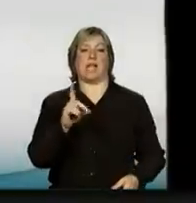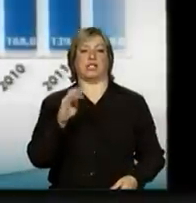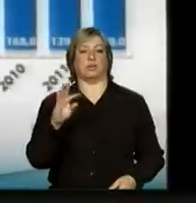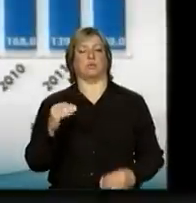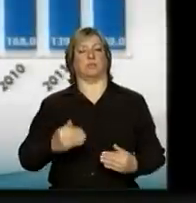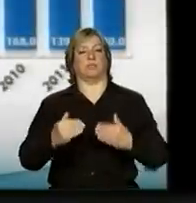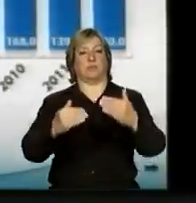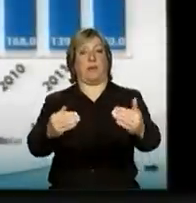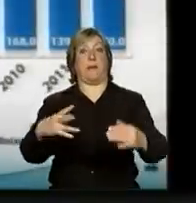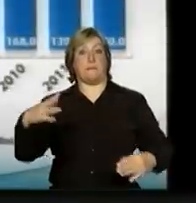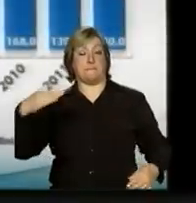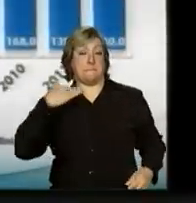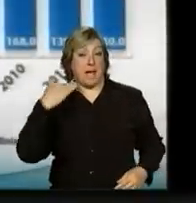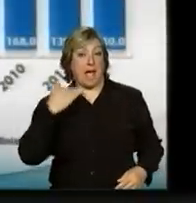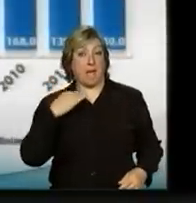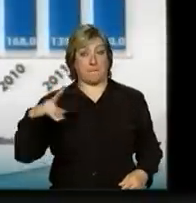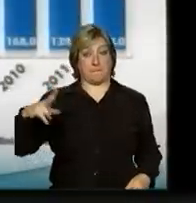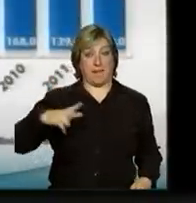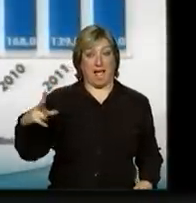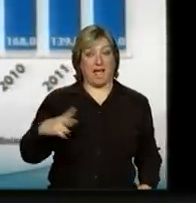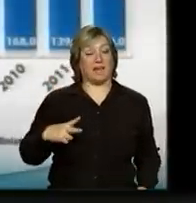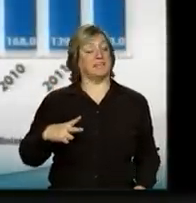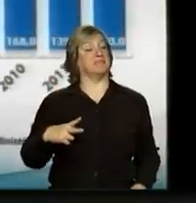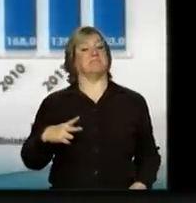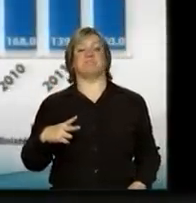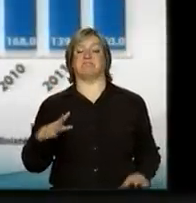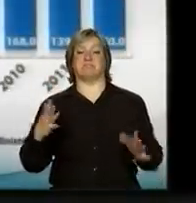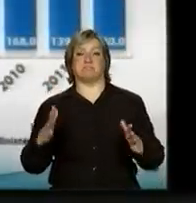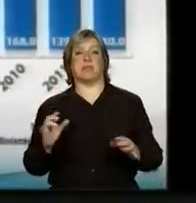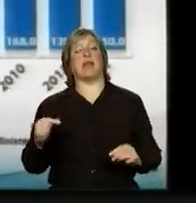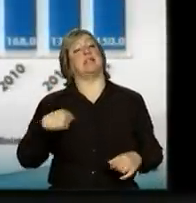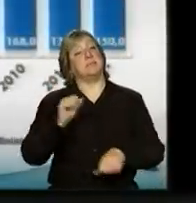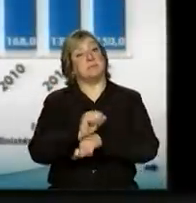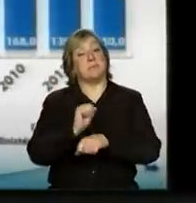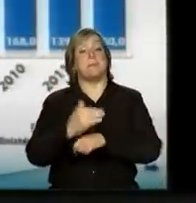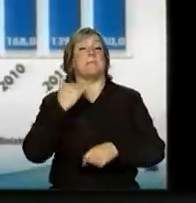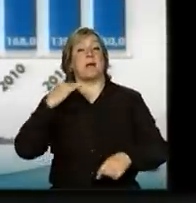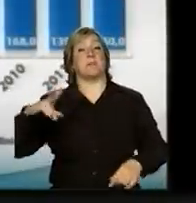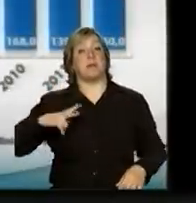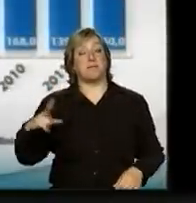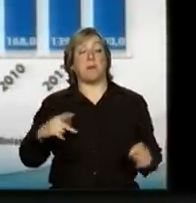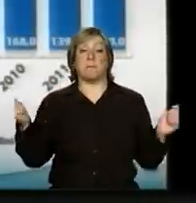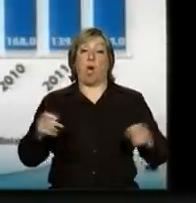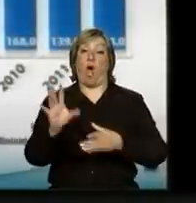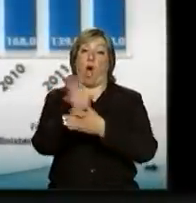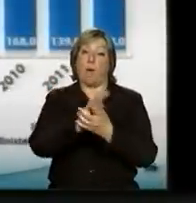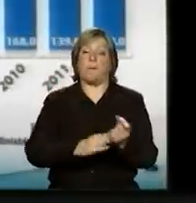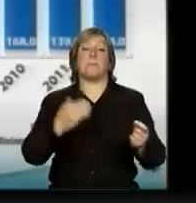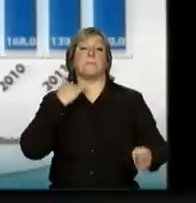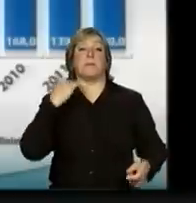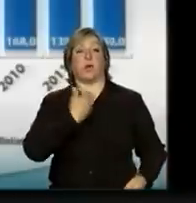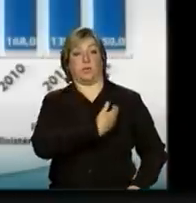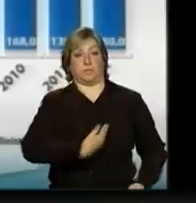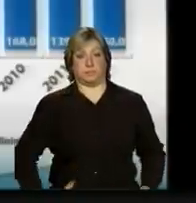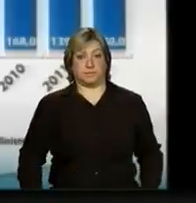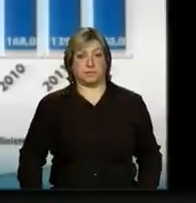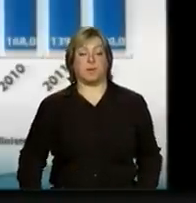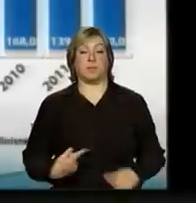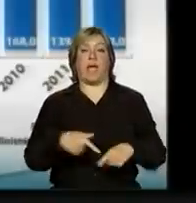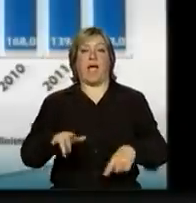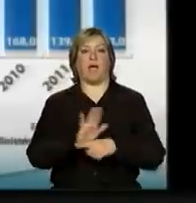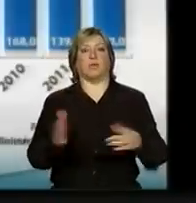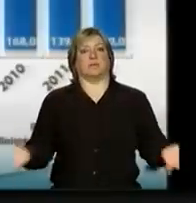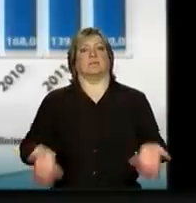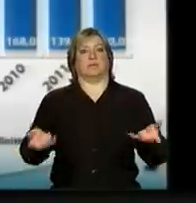privados. Espera-se que os bancos privados sigam esta trajetória, porque só aí é que teremos um estímulo